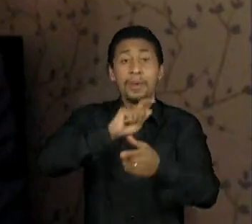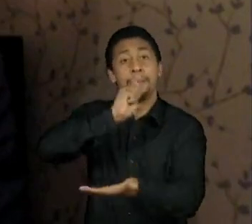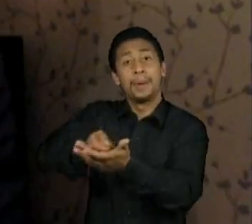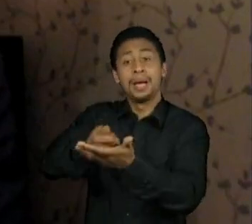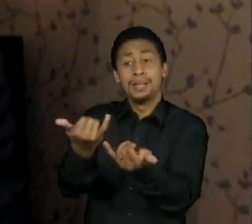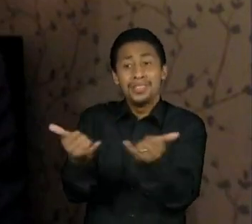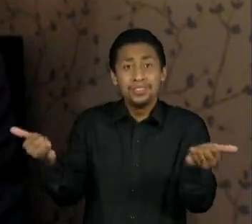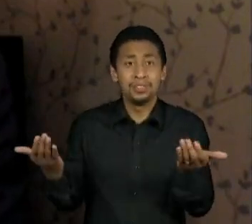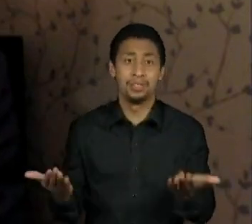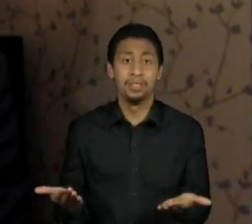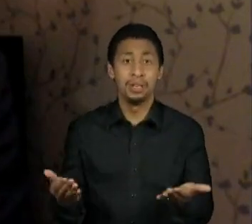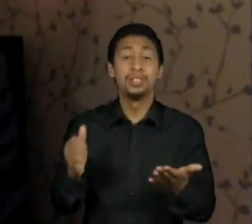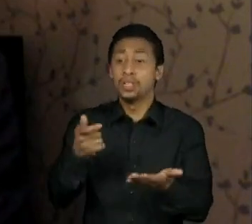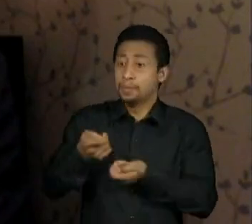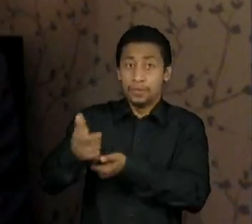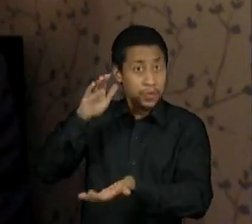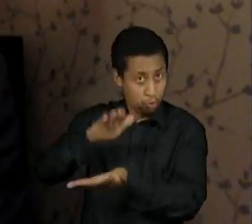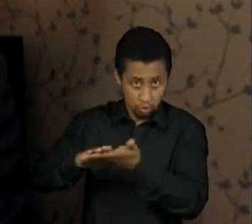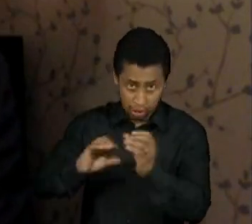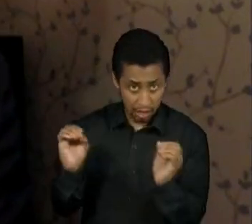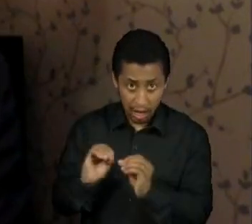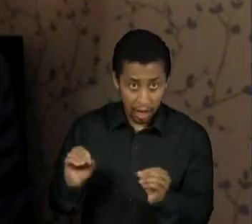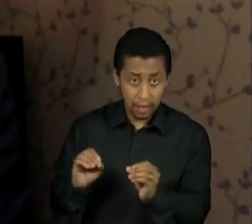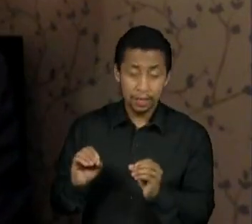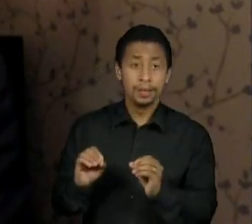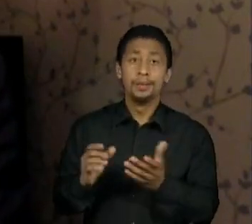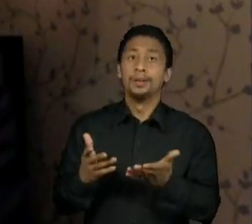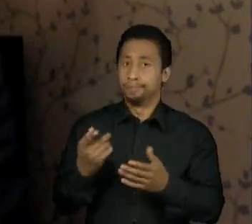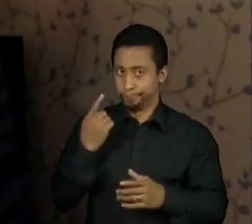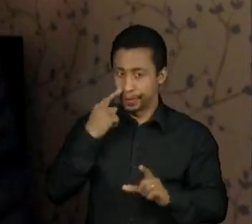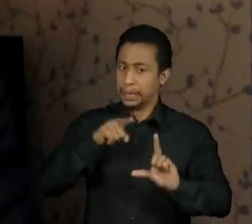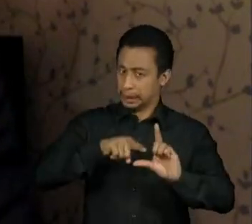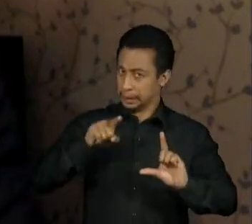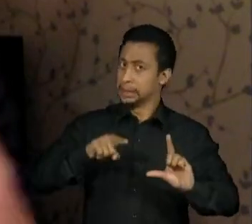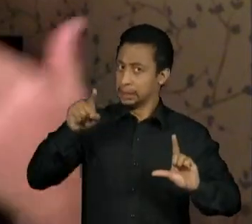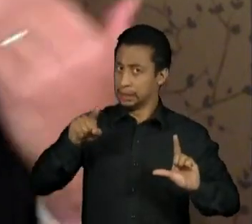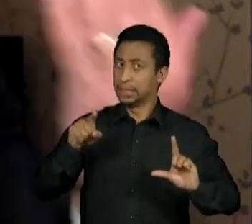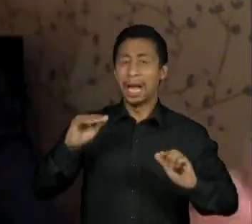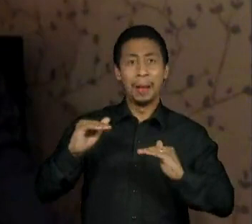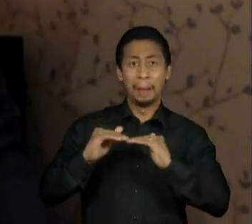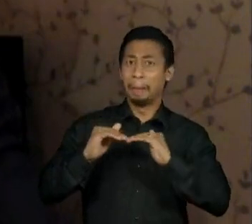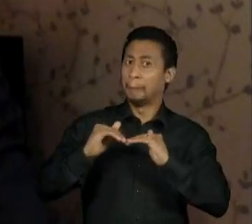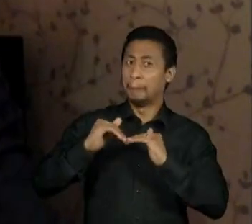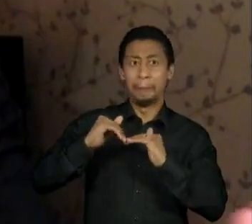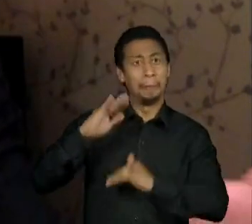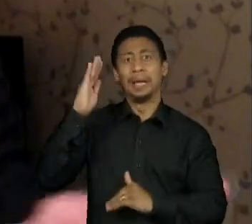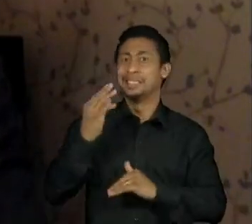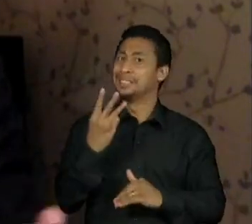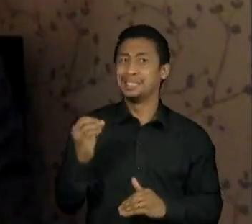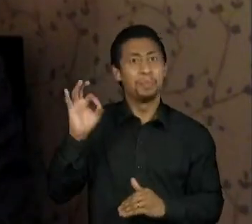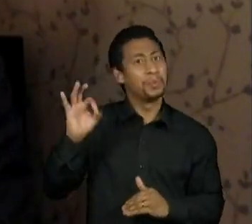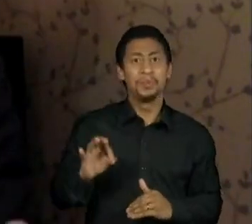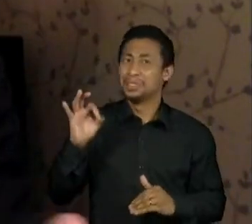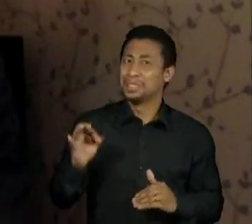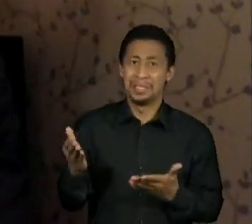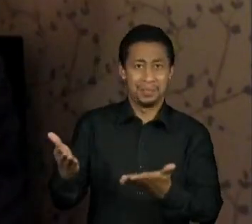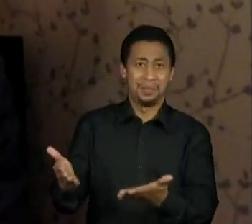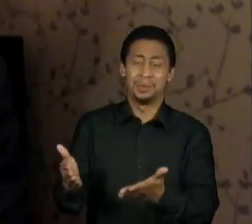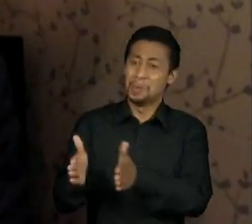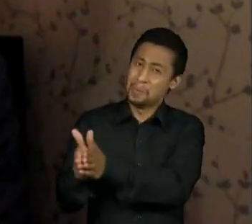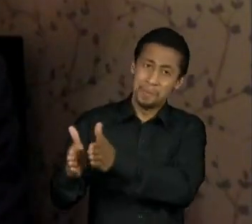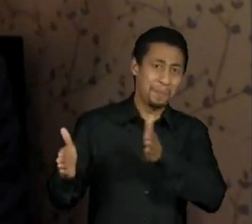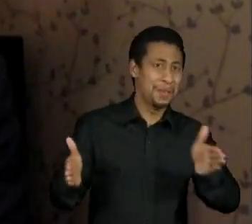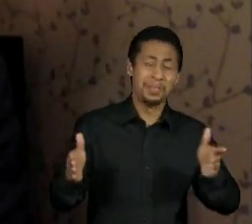inflação nesses três setores, nós não estamos falando de 10%, nós estamos falando de acima de 30%, é no período mais